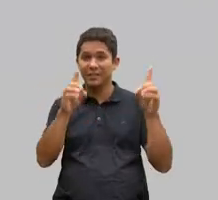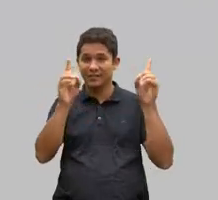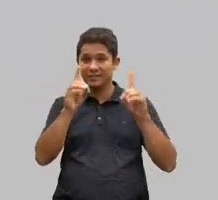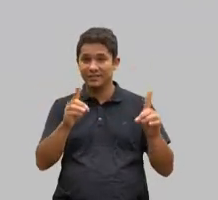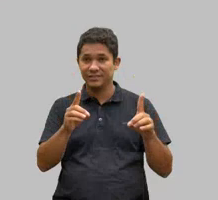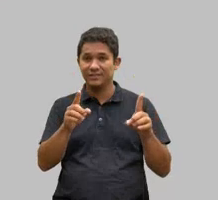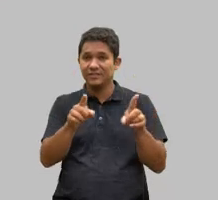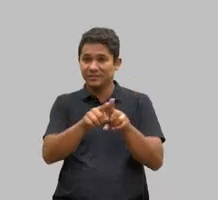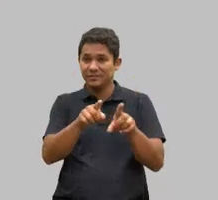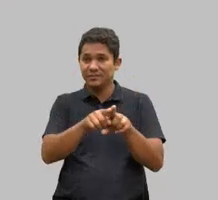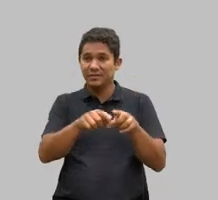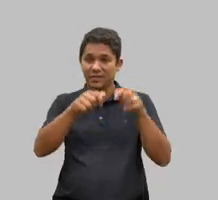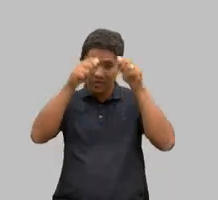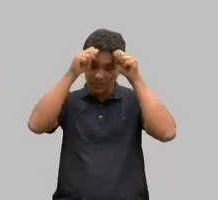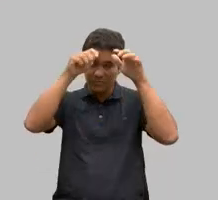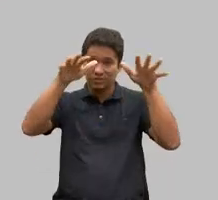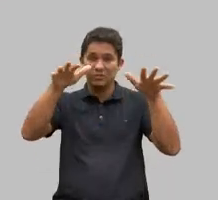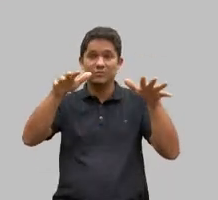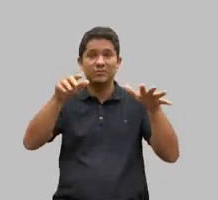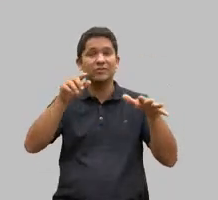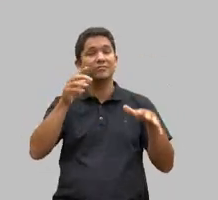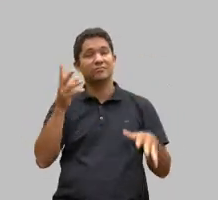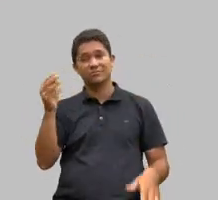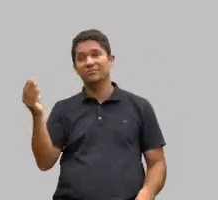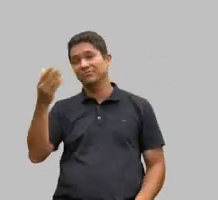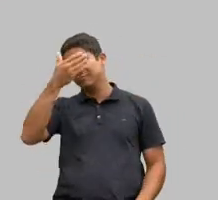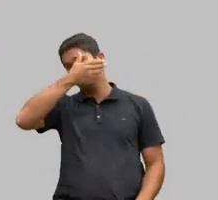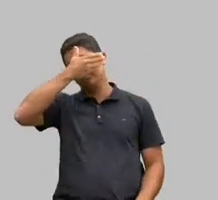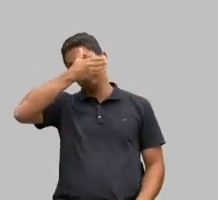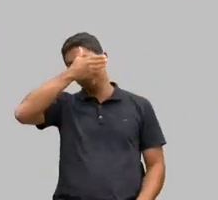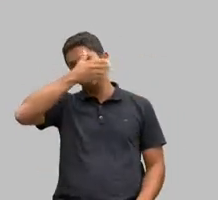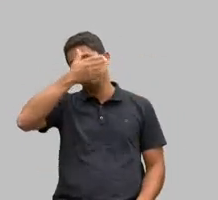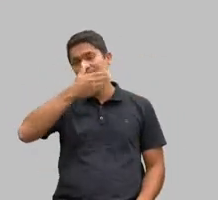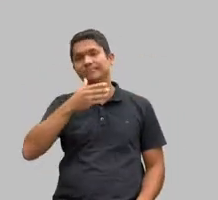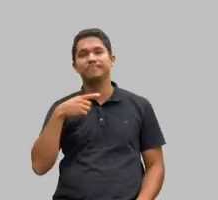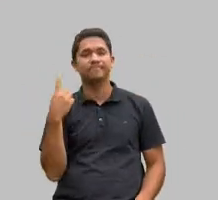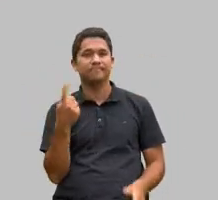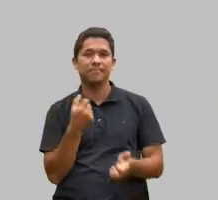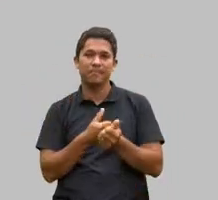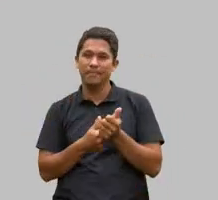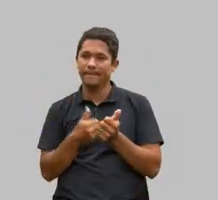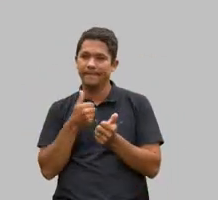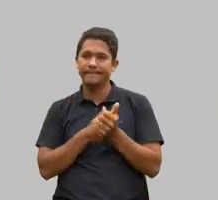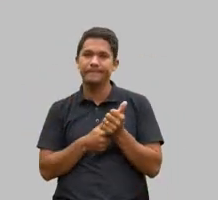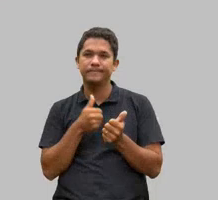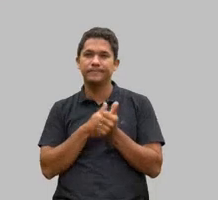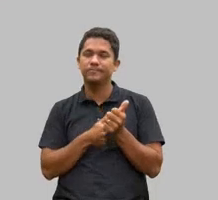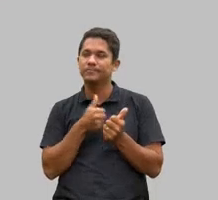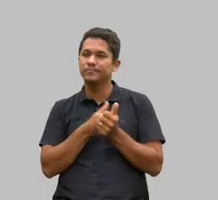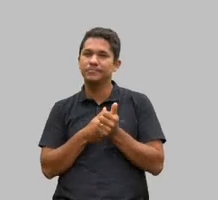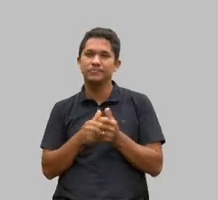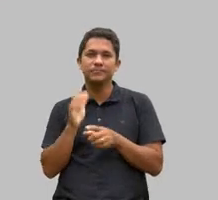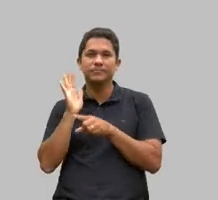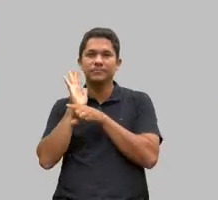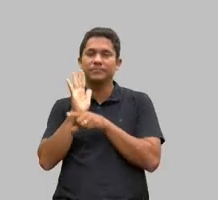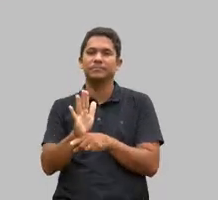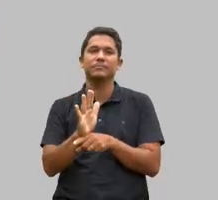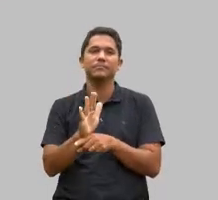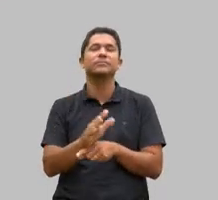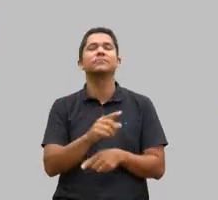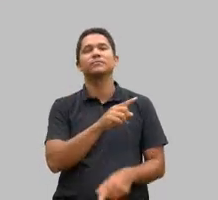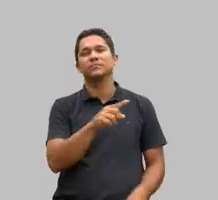invisíveis e hoje é uma luta imensa para que a gente possa fazer com que as pessoas elas tenham